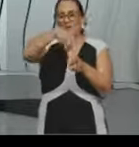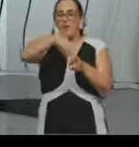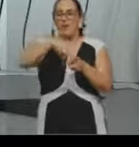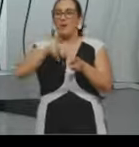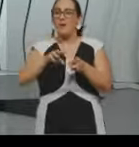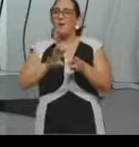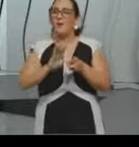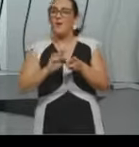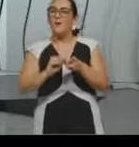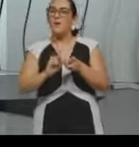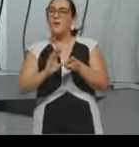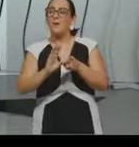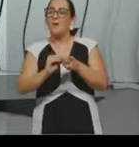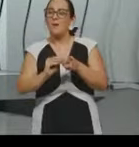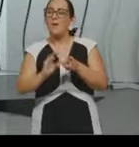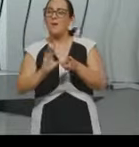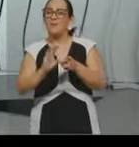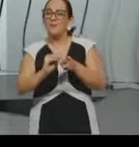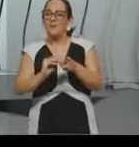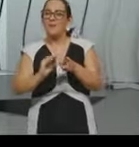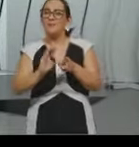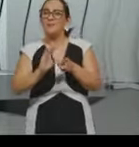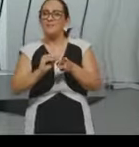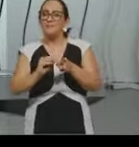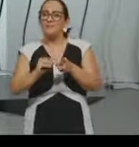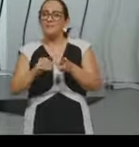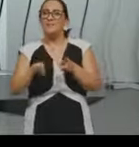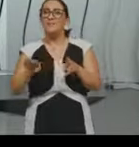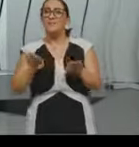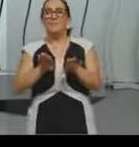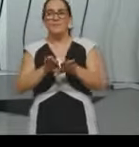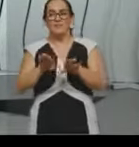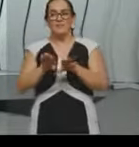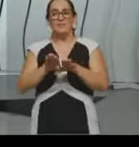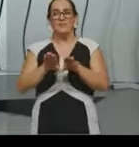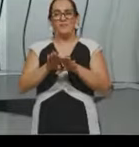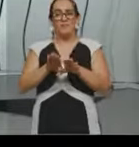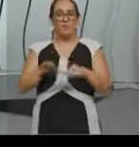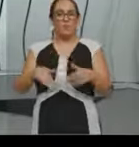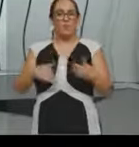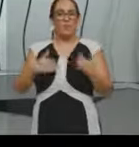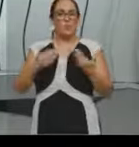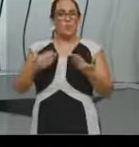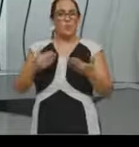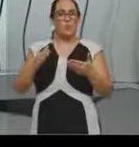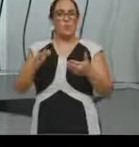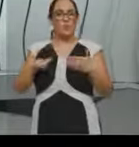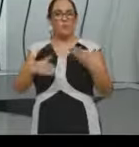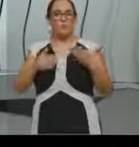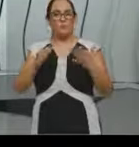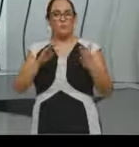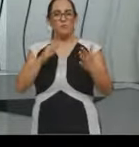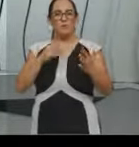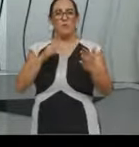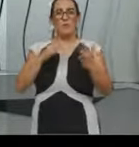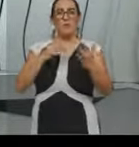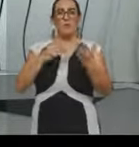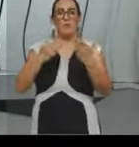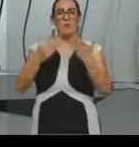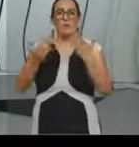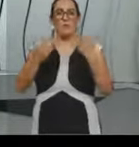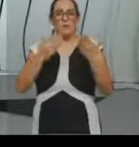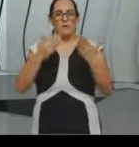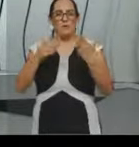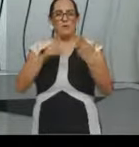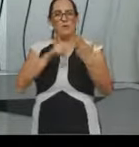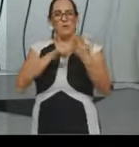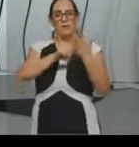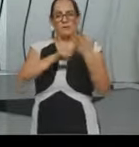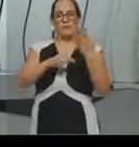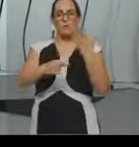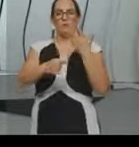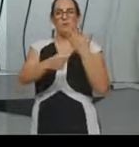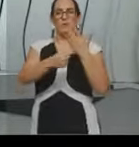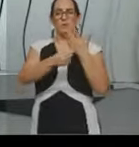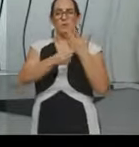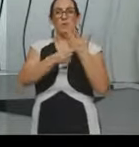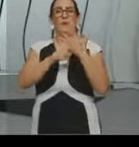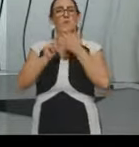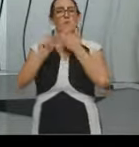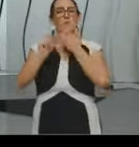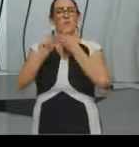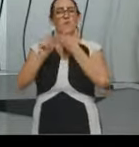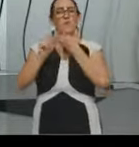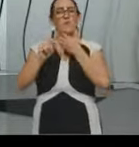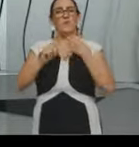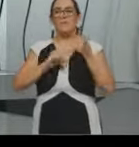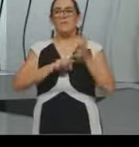machucar o cavalo, mas amaciar para quem vai sentar. Ou seja, quando a gente fala de sindicalismo pelego, é aquele sindicalismo